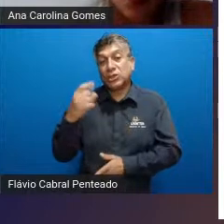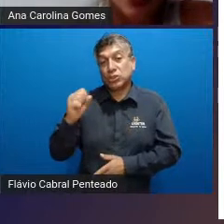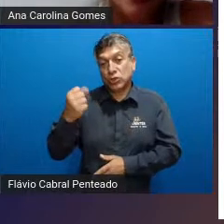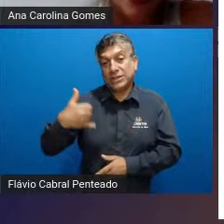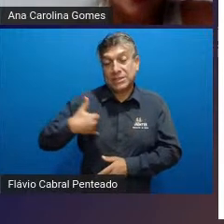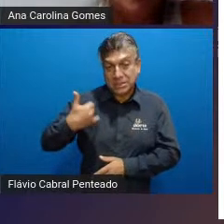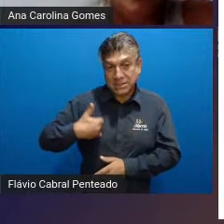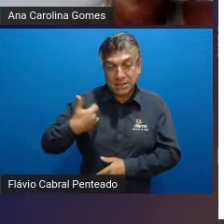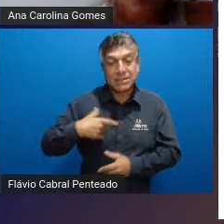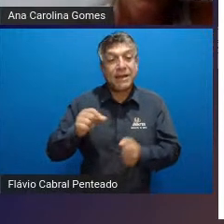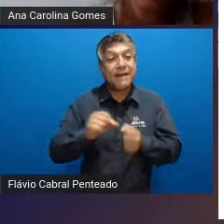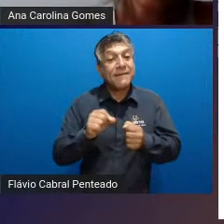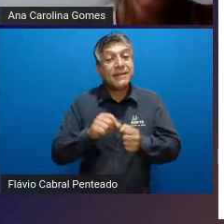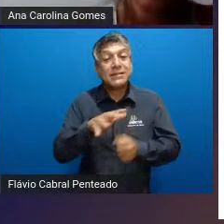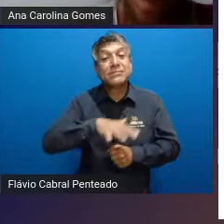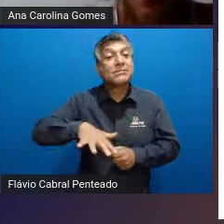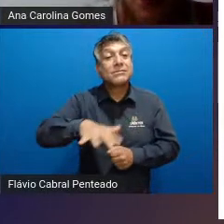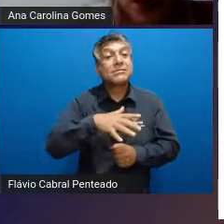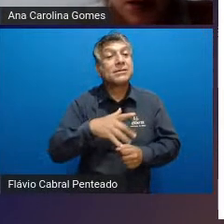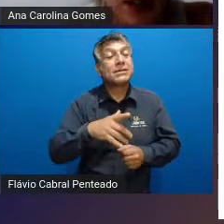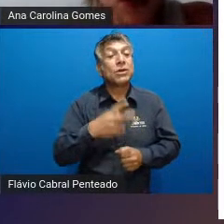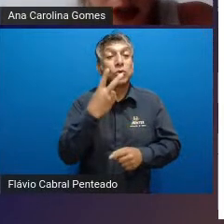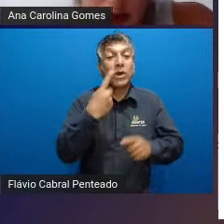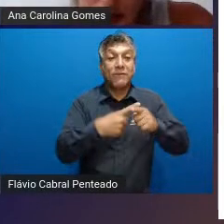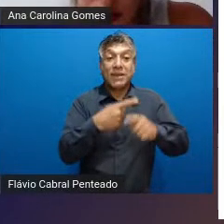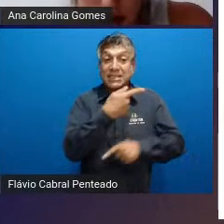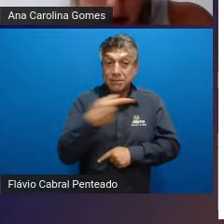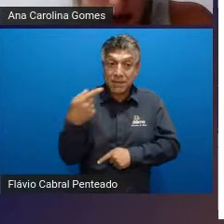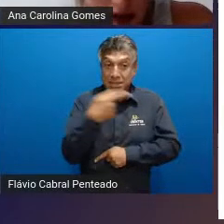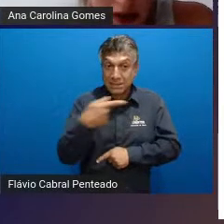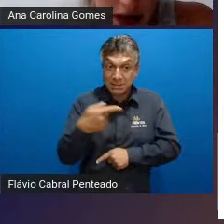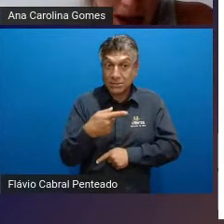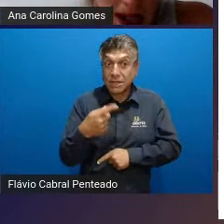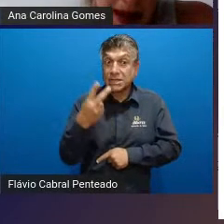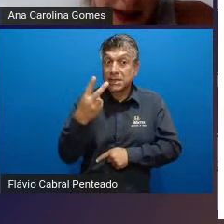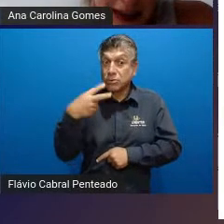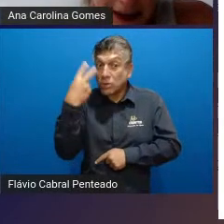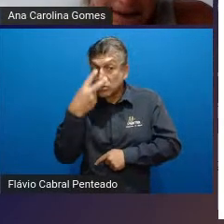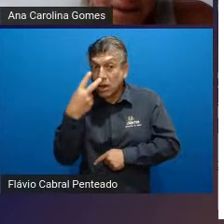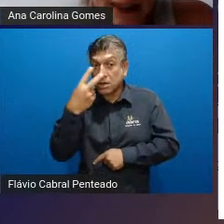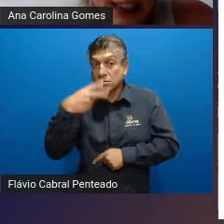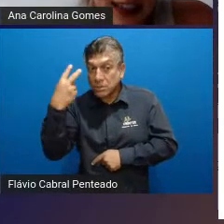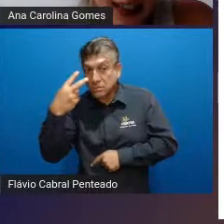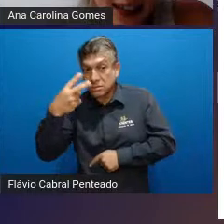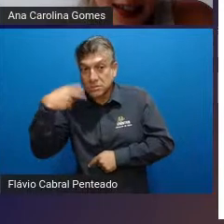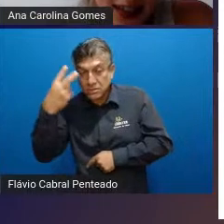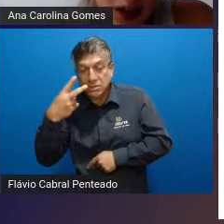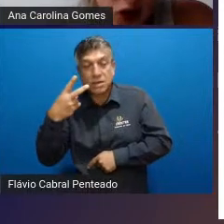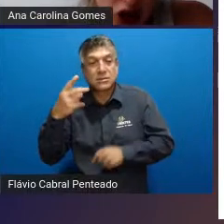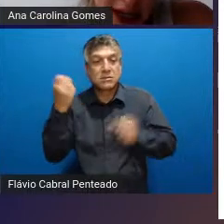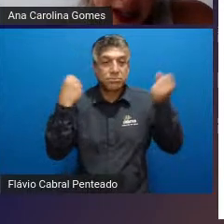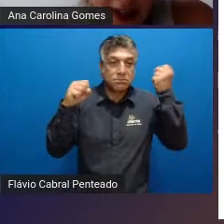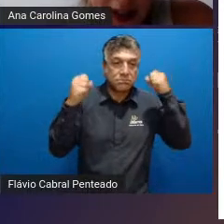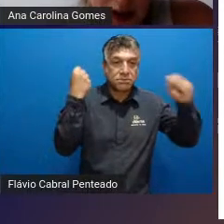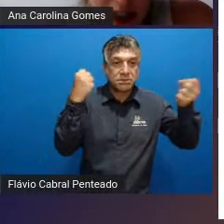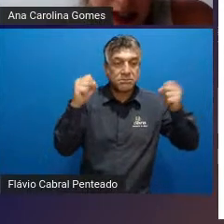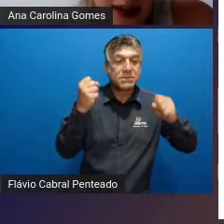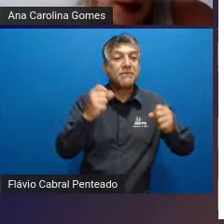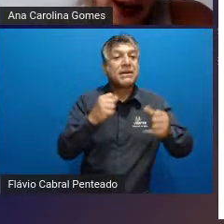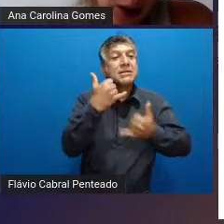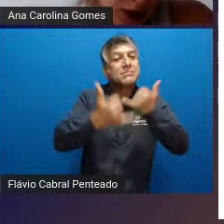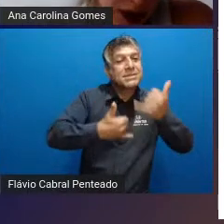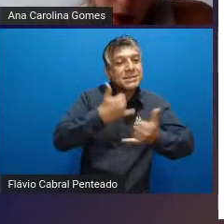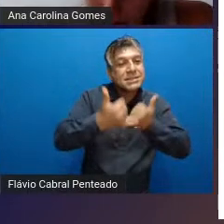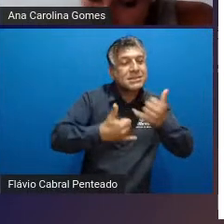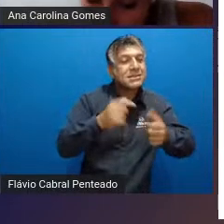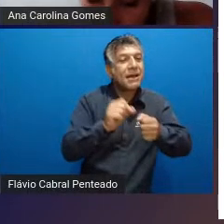exercícios de recriação duas vezes por semana e durante duas horas esses exercícios de recriação ali